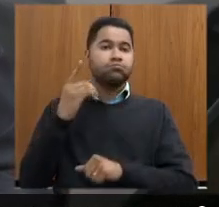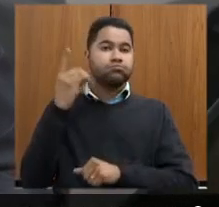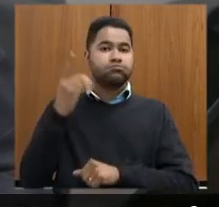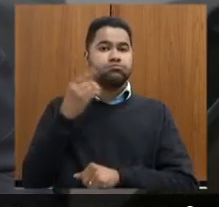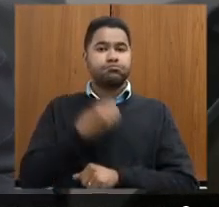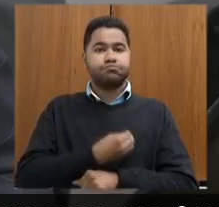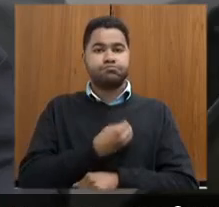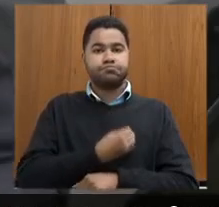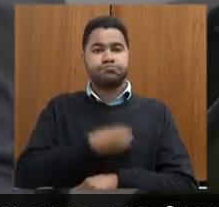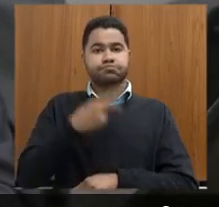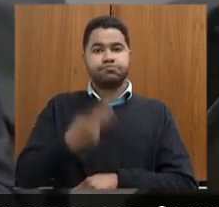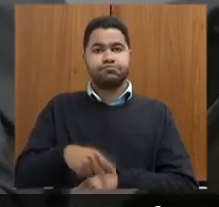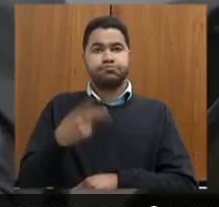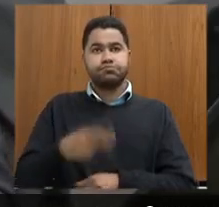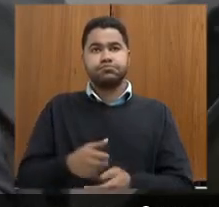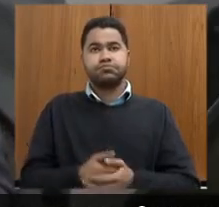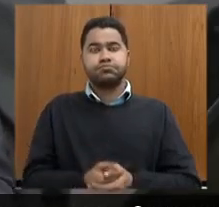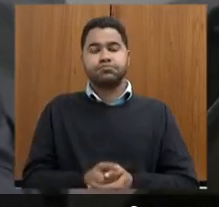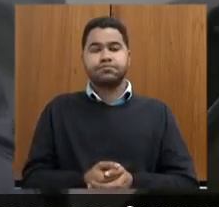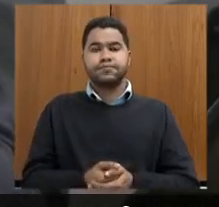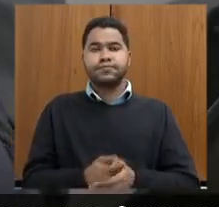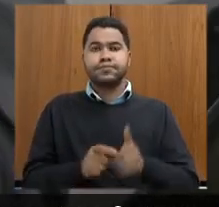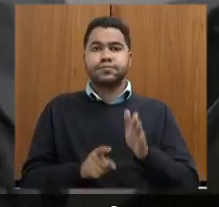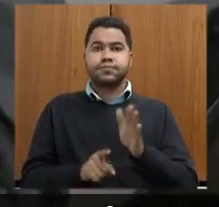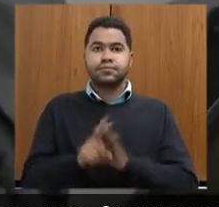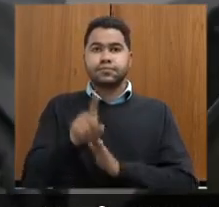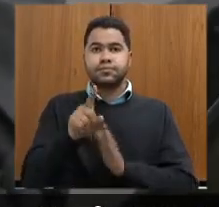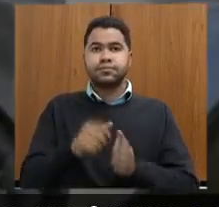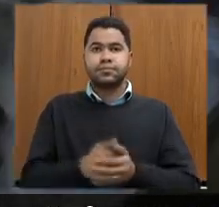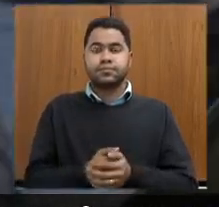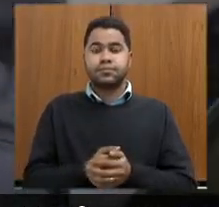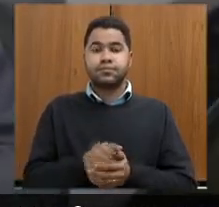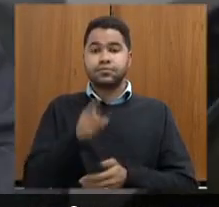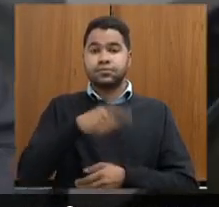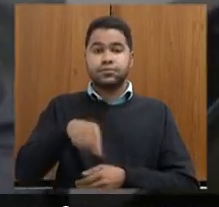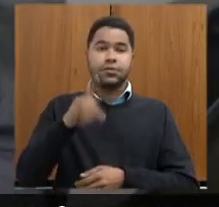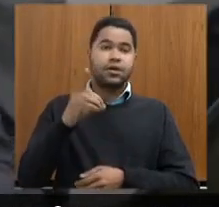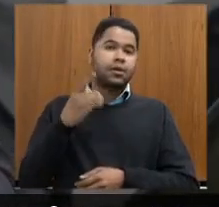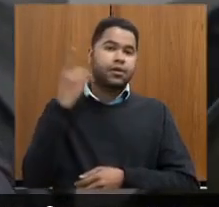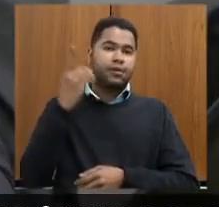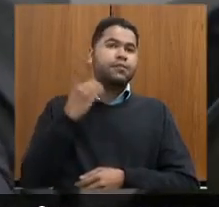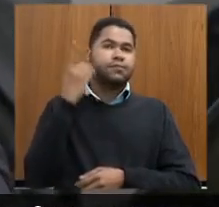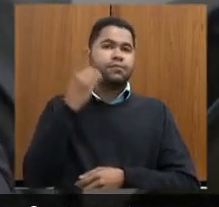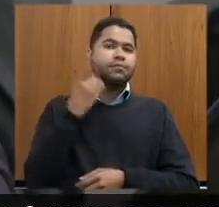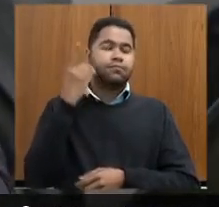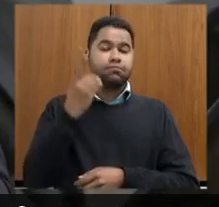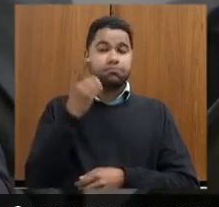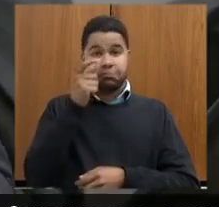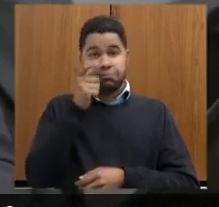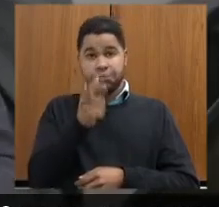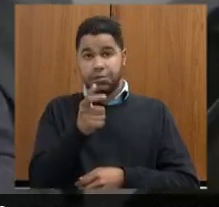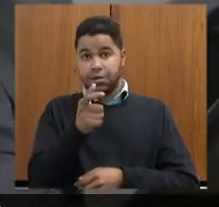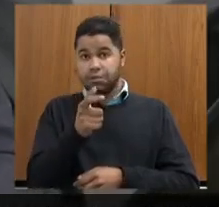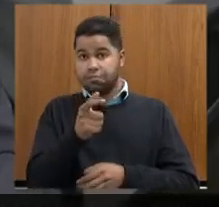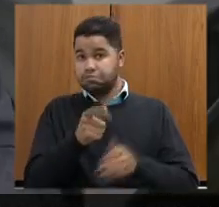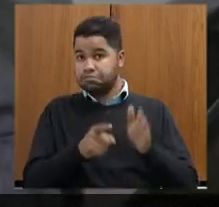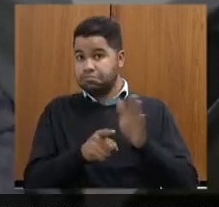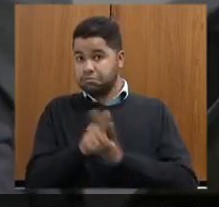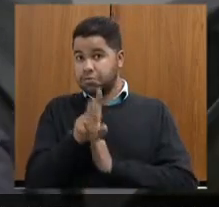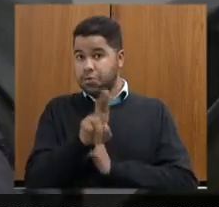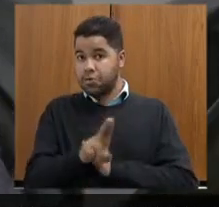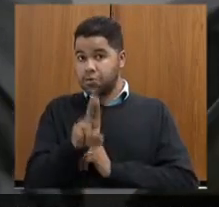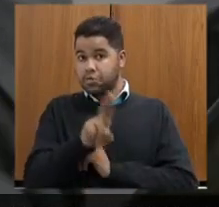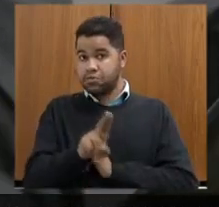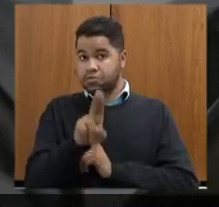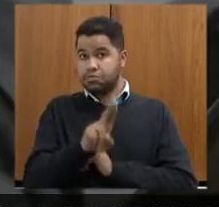desta reunião eu indago aqui aos parlamentares se tem se tem interesse de fazer de usar o